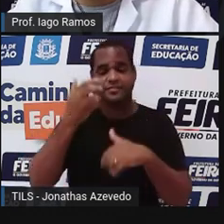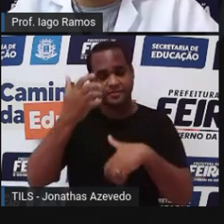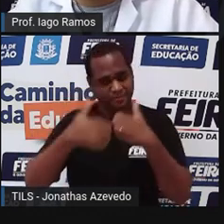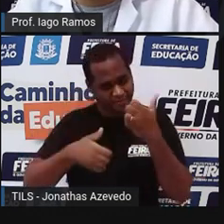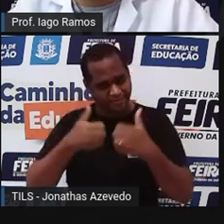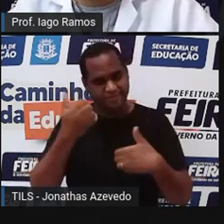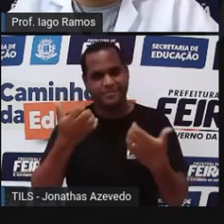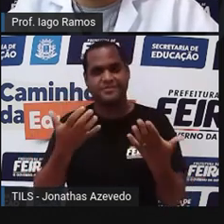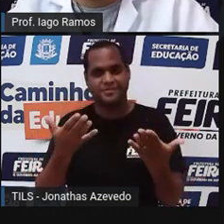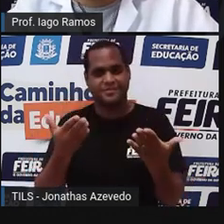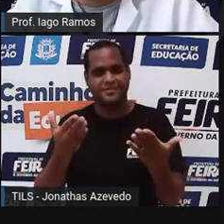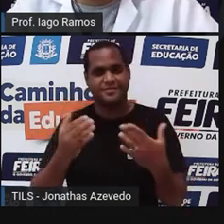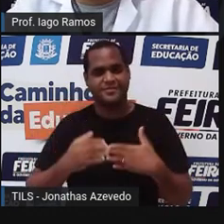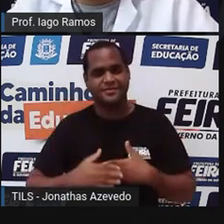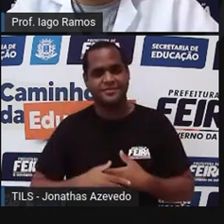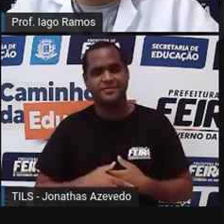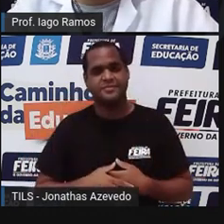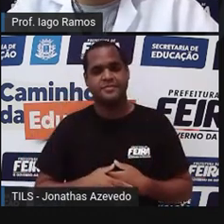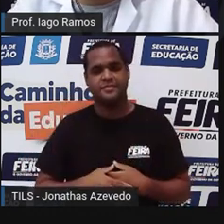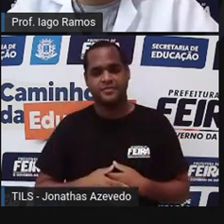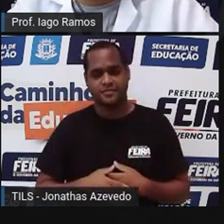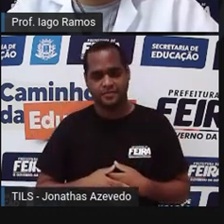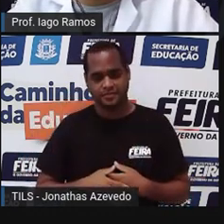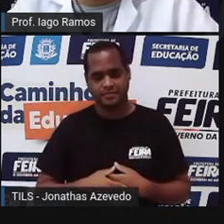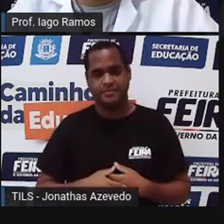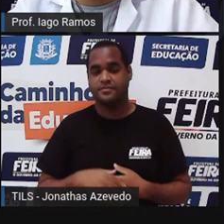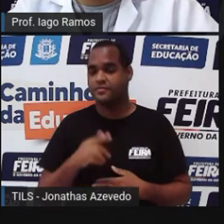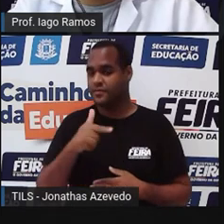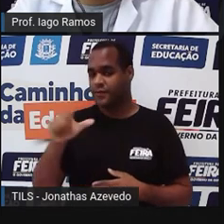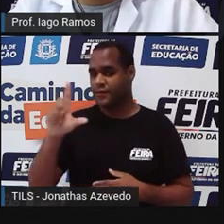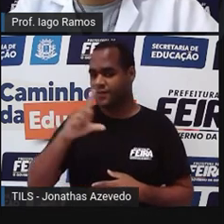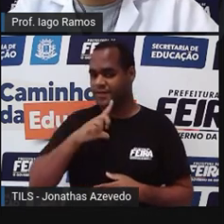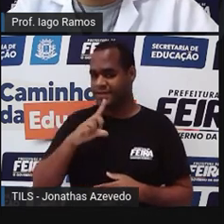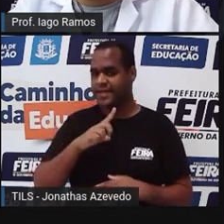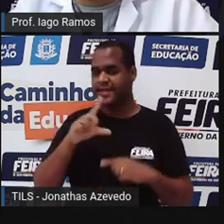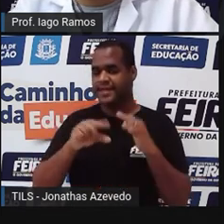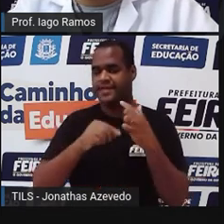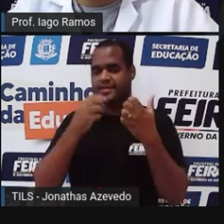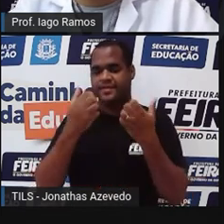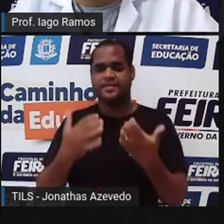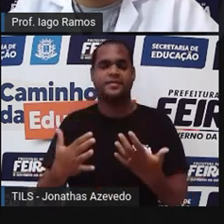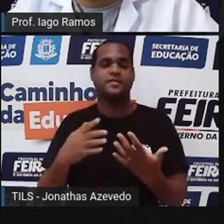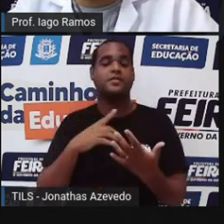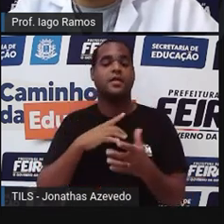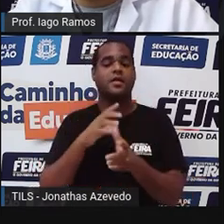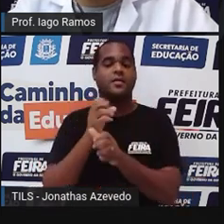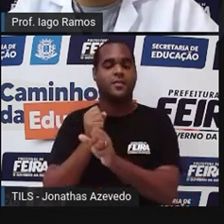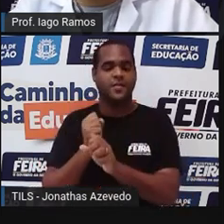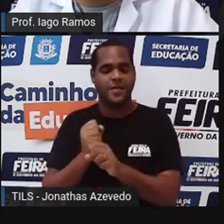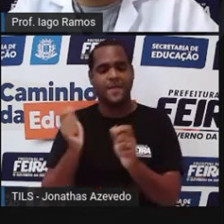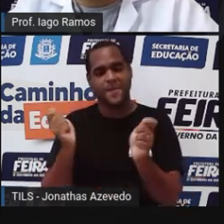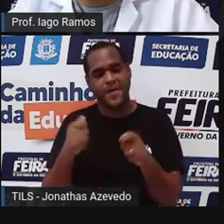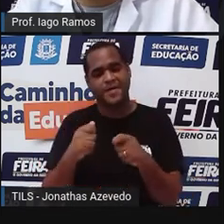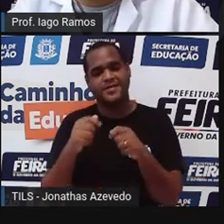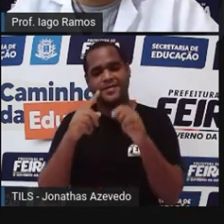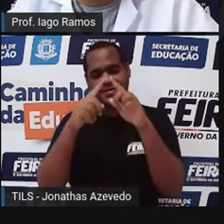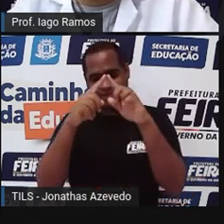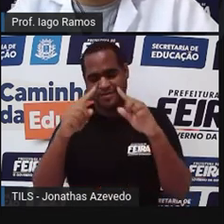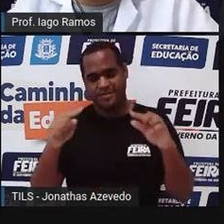losango, olha só, que é o mesmo comprimento do retângulo que tem o losango dentro. E a altura,